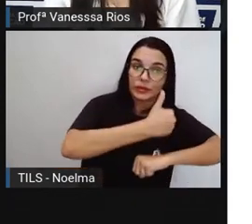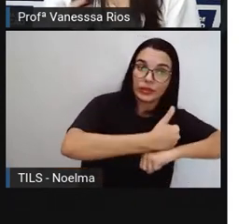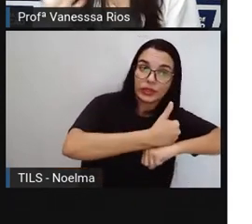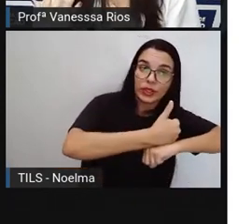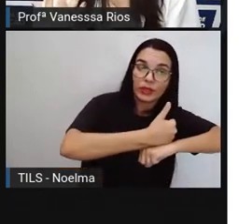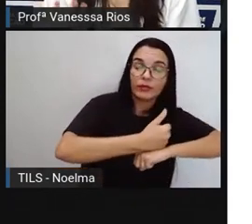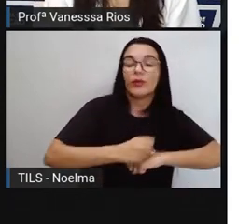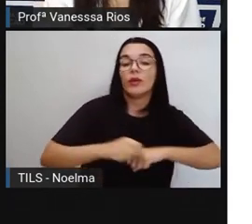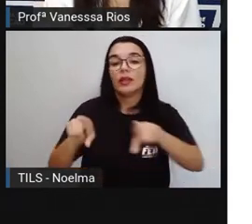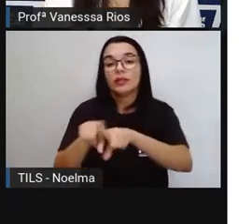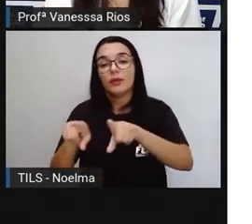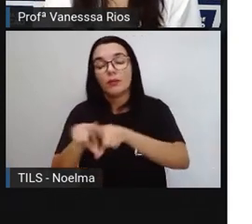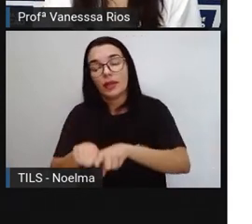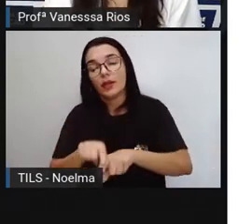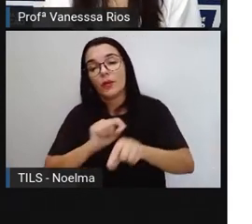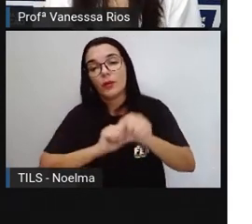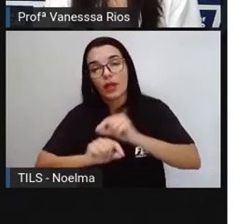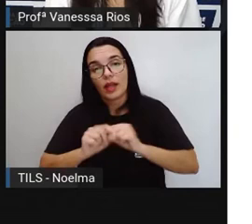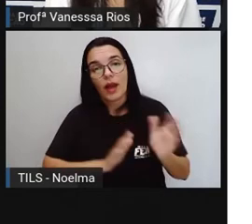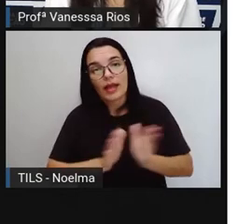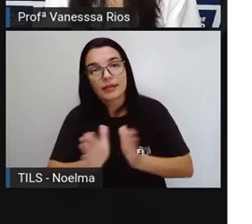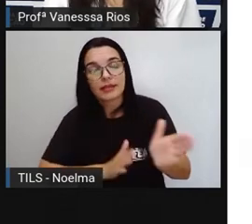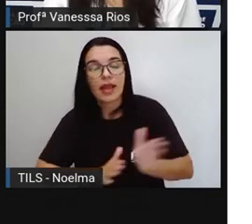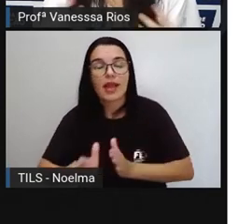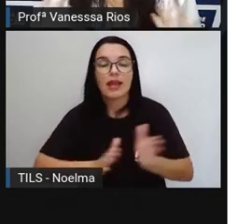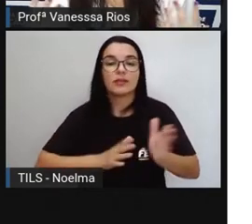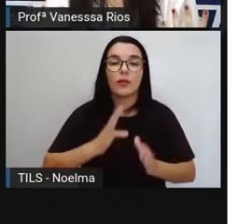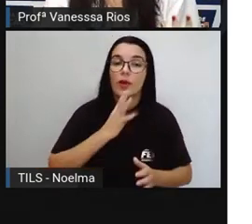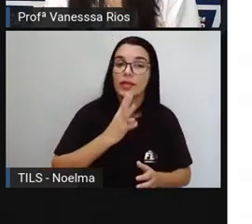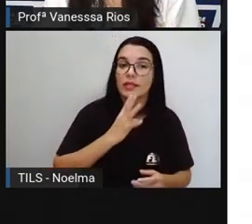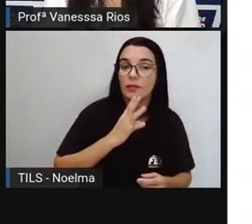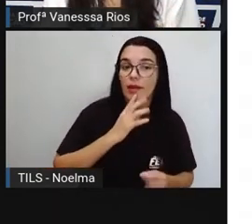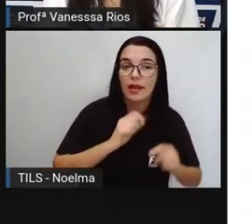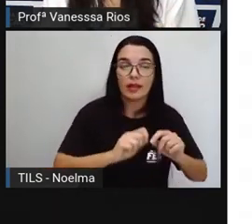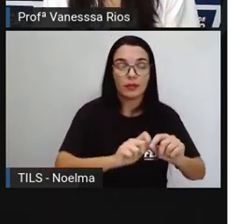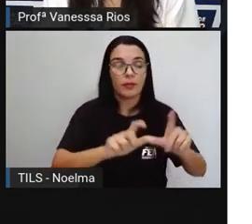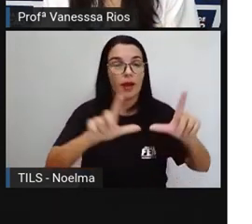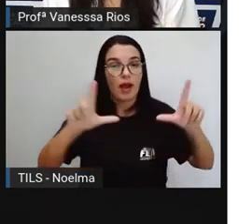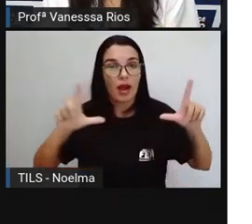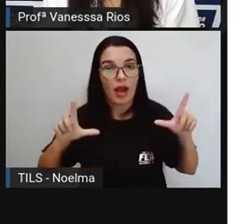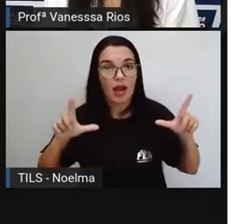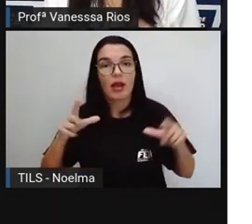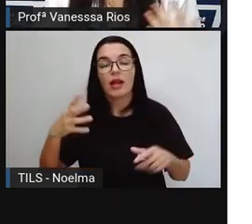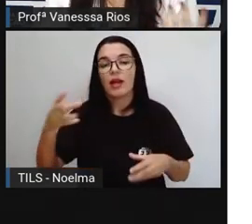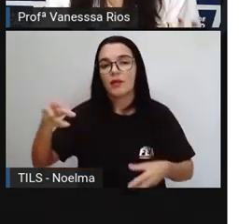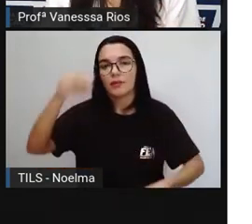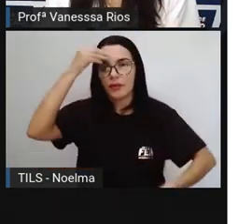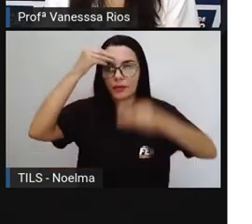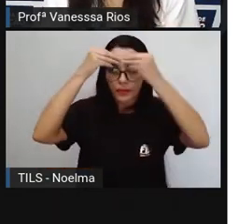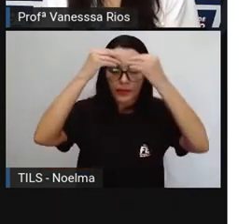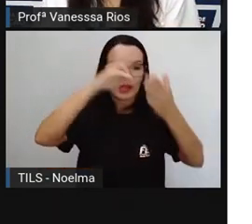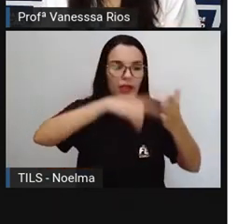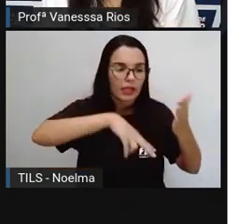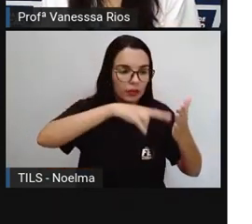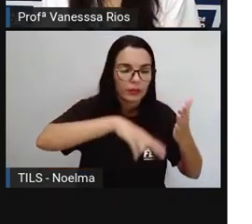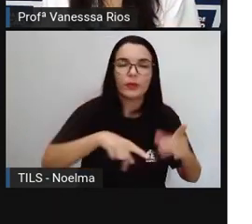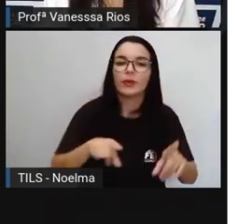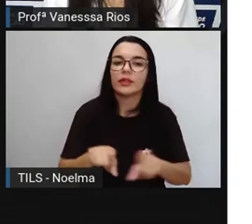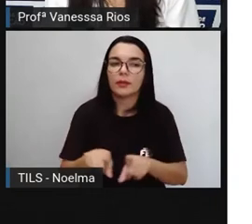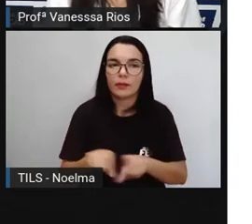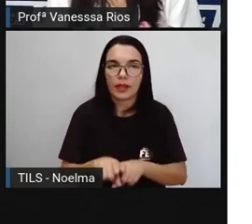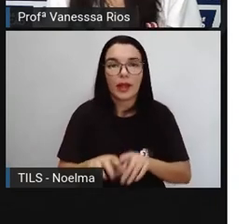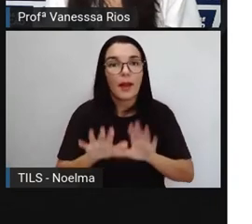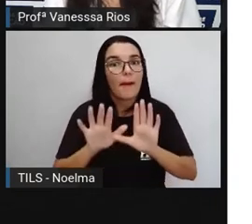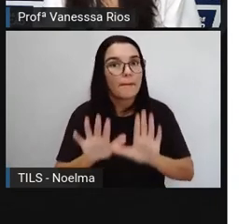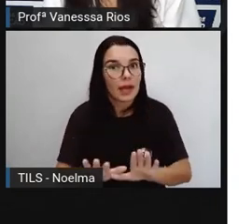relação a acesso ao conhecimento. Em relação a abrir as possibilidades para que a gente conheça sobre diversos assuntos.